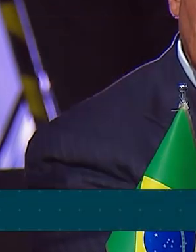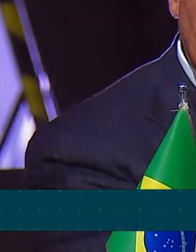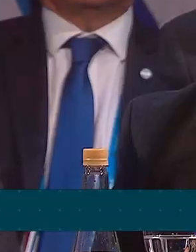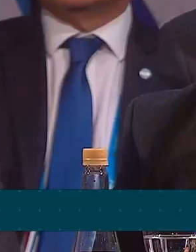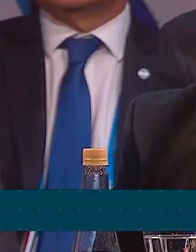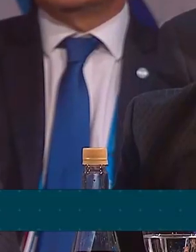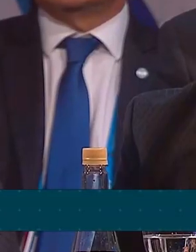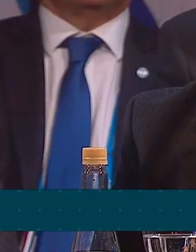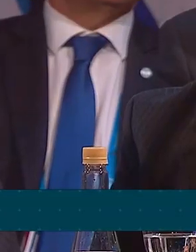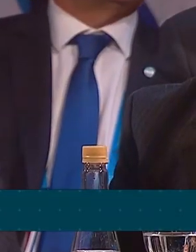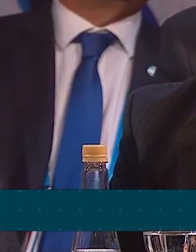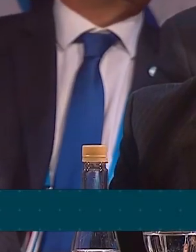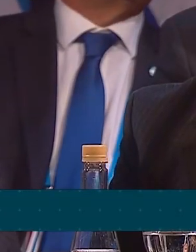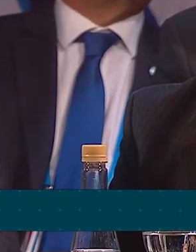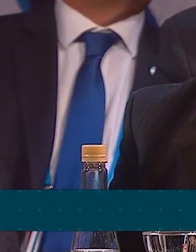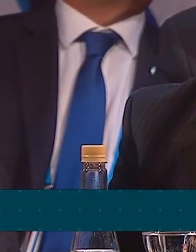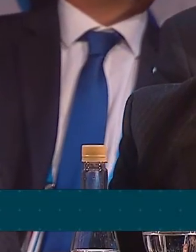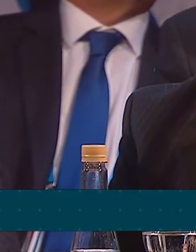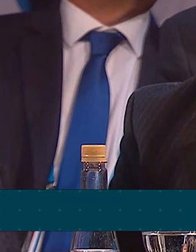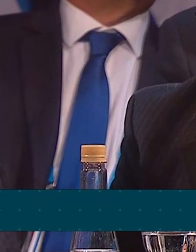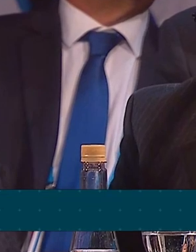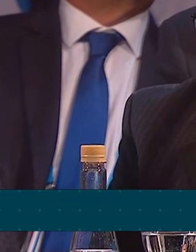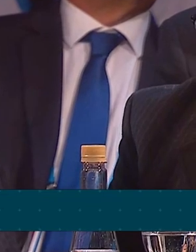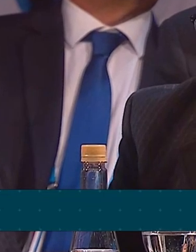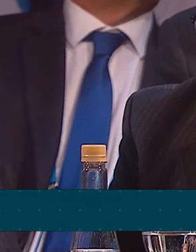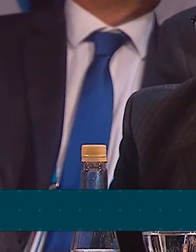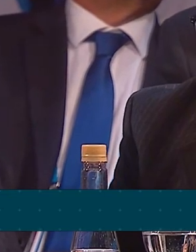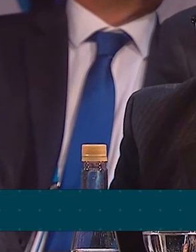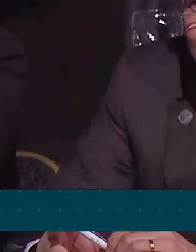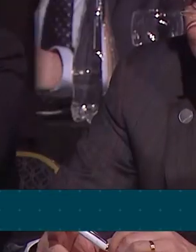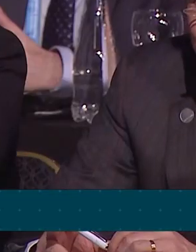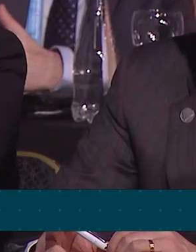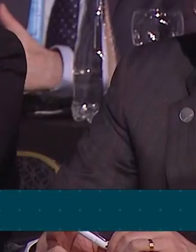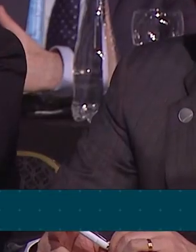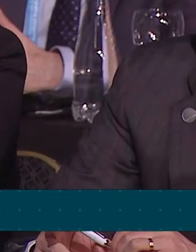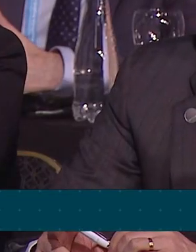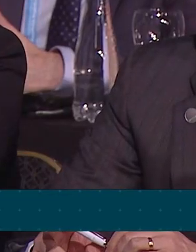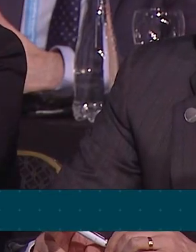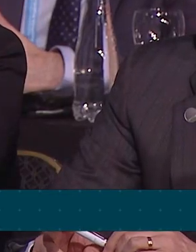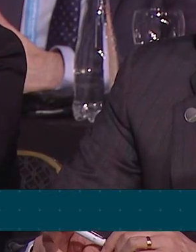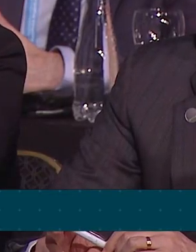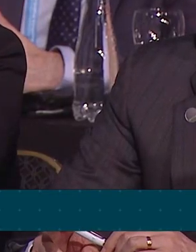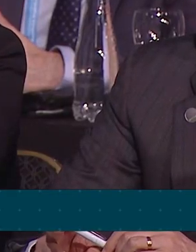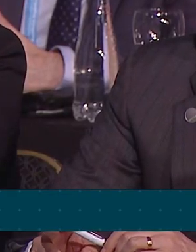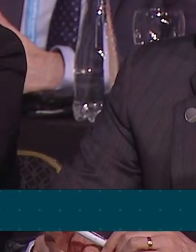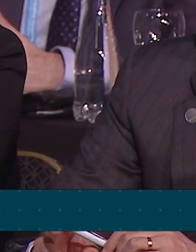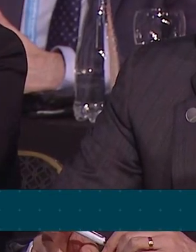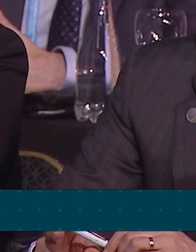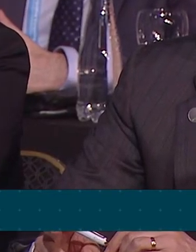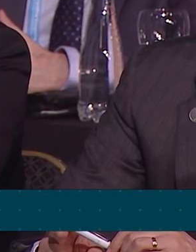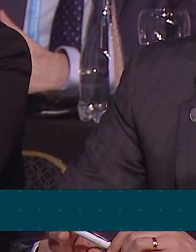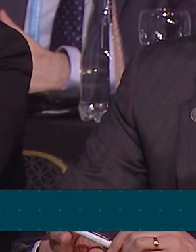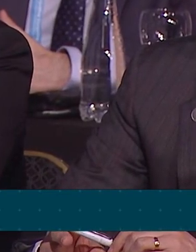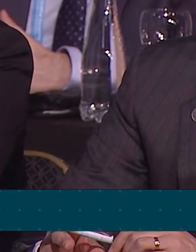Morales. Depois que eu vi na minha posse no Brasil, bem-vindo.